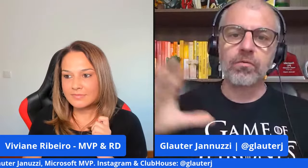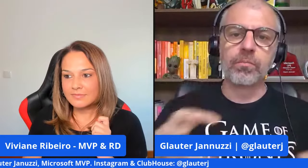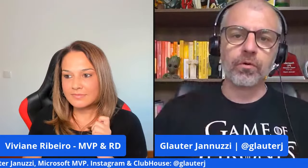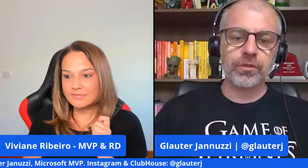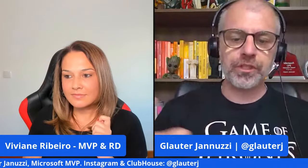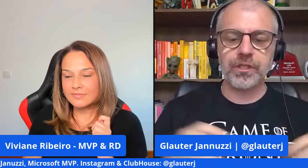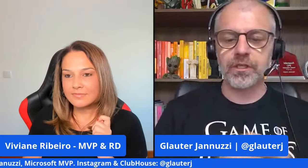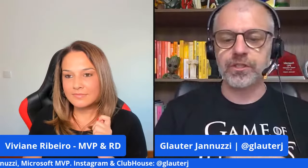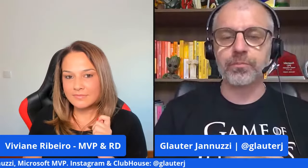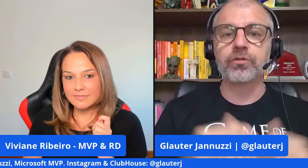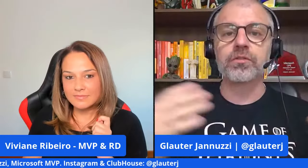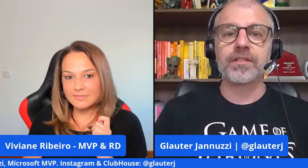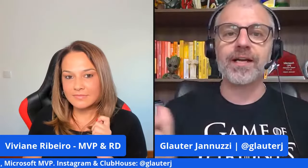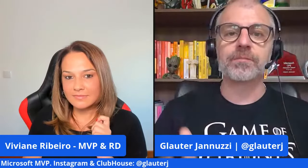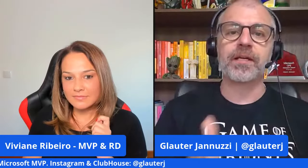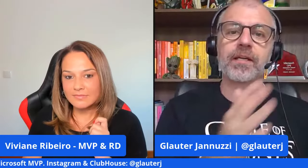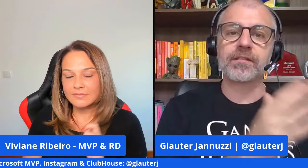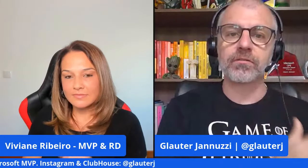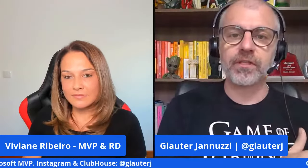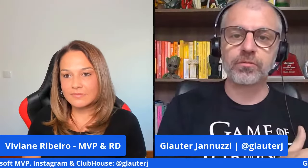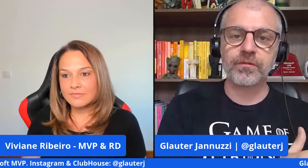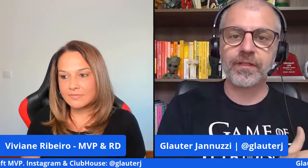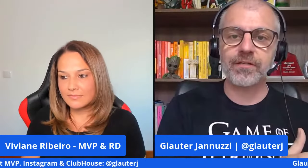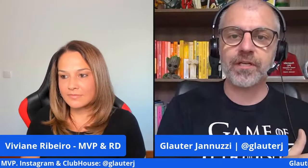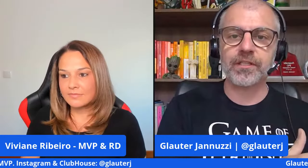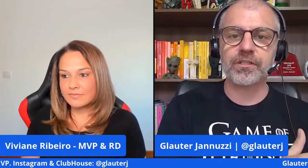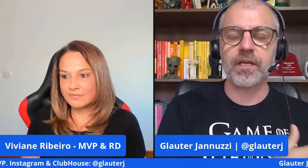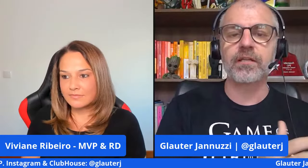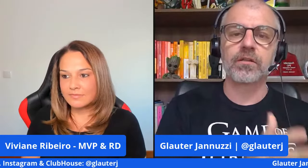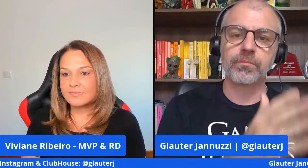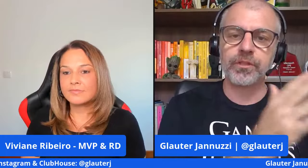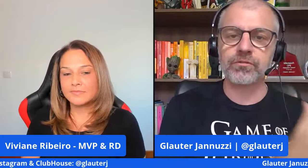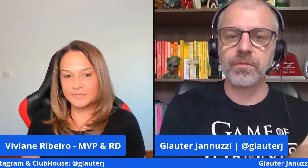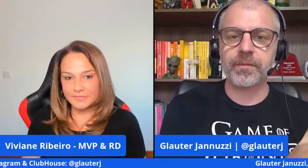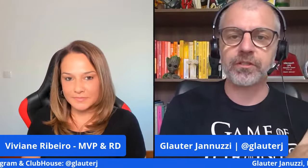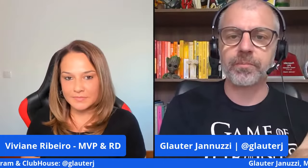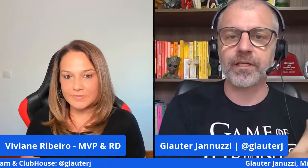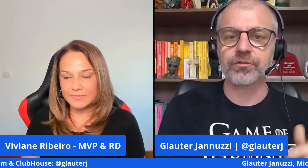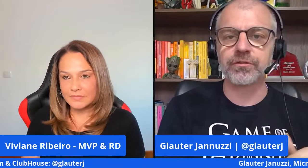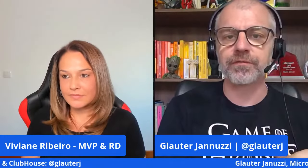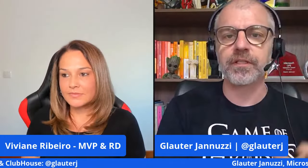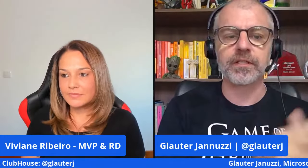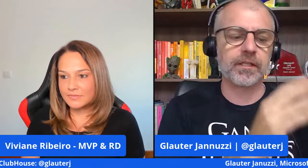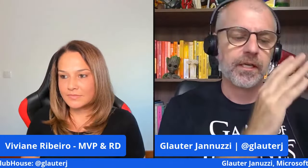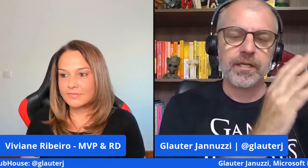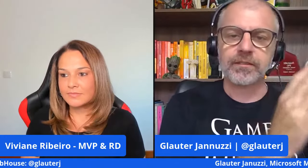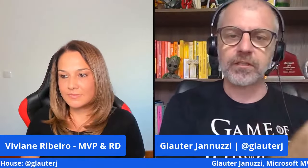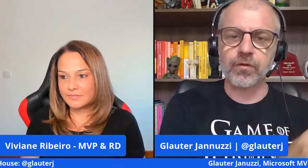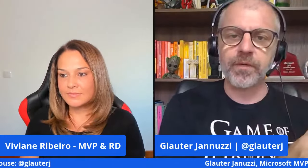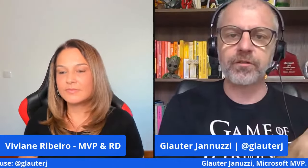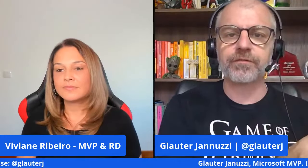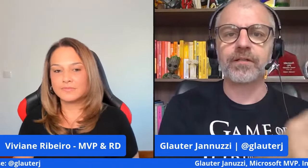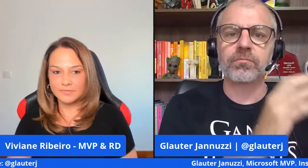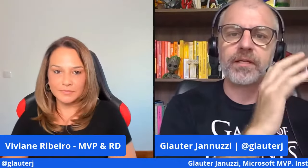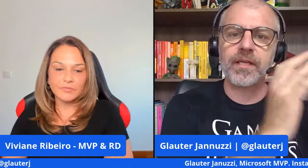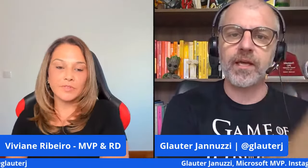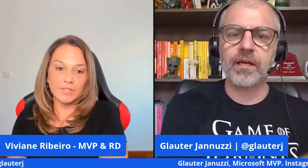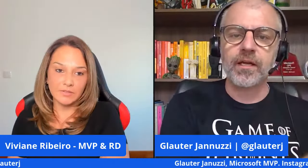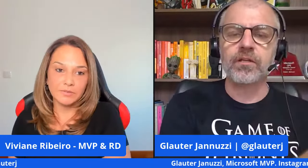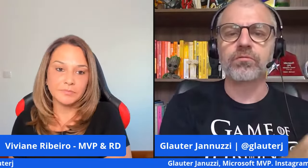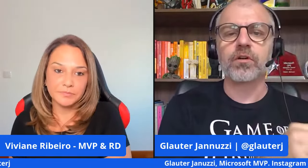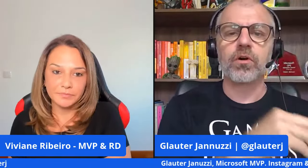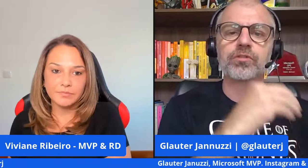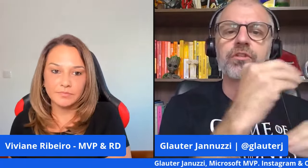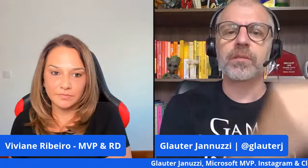gerar um pouco de oportunidades pra aqueles que não tem os privilégios que a gente tem então por isso a minha paixão pela atitude infinita transformando de fato uma